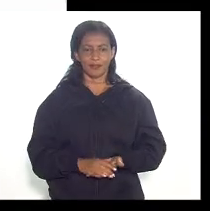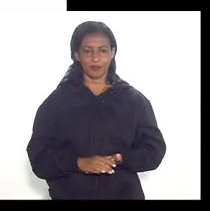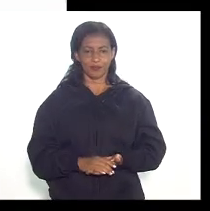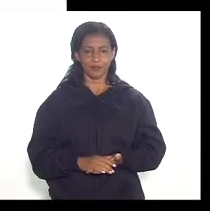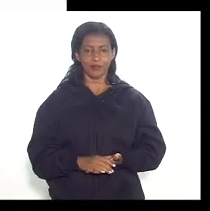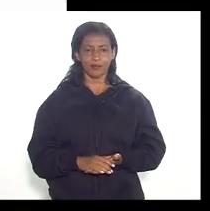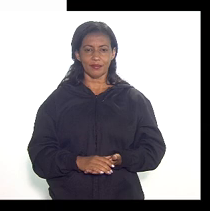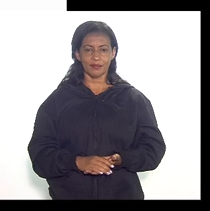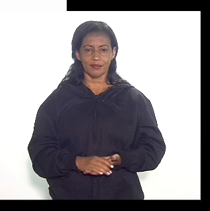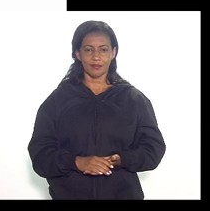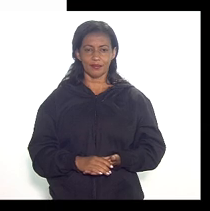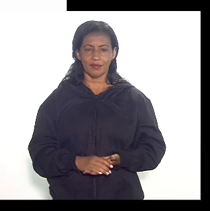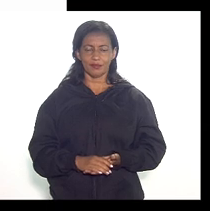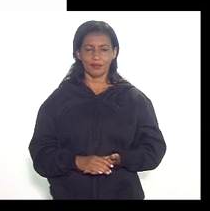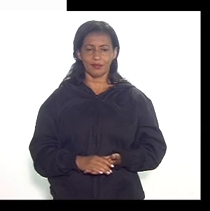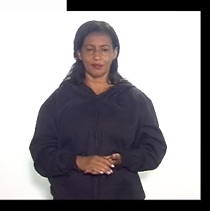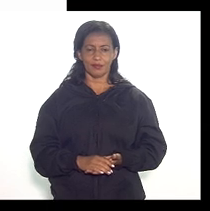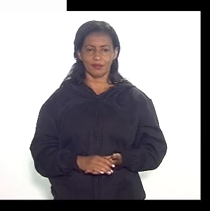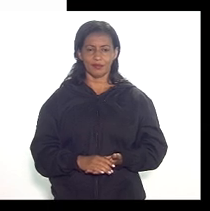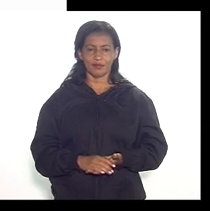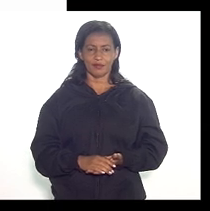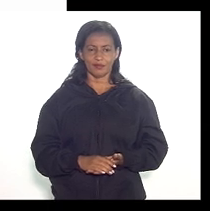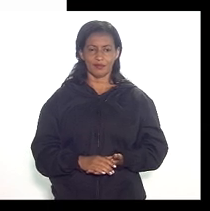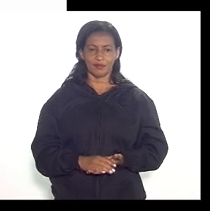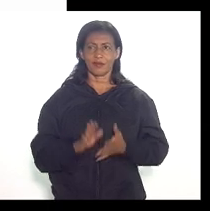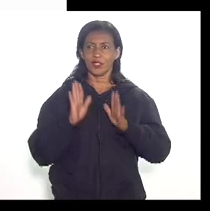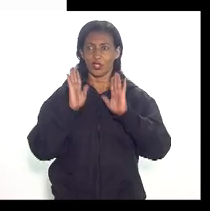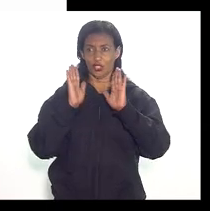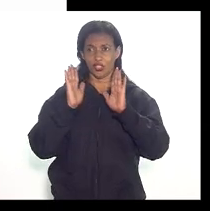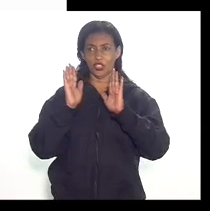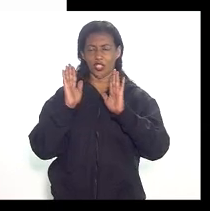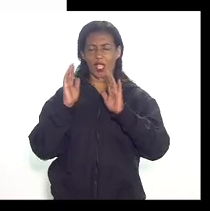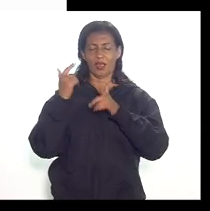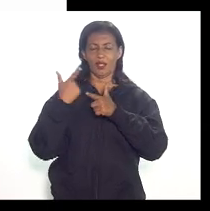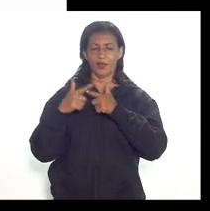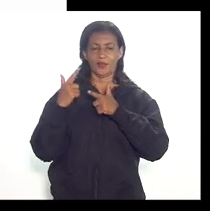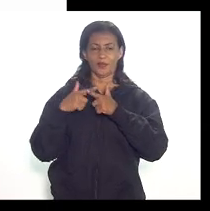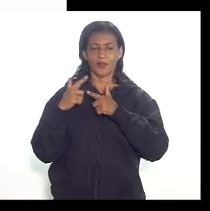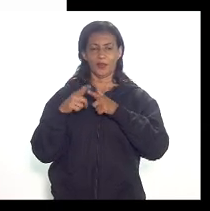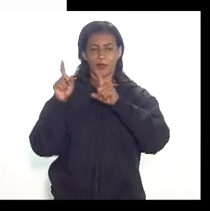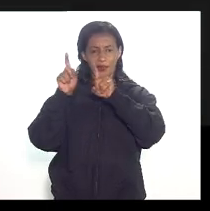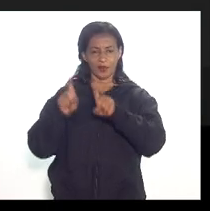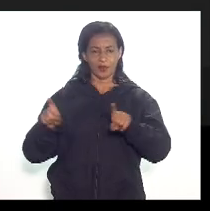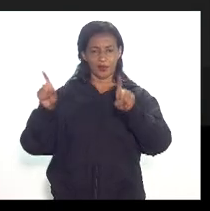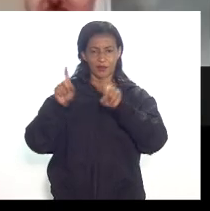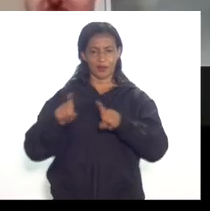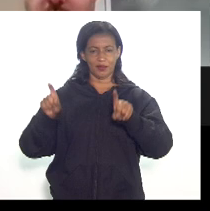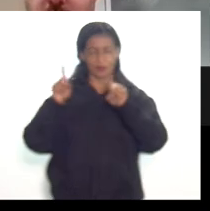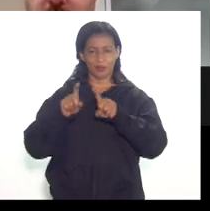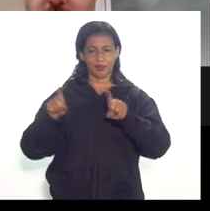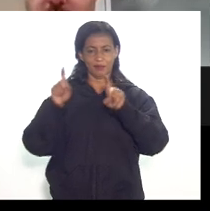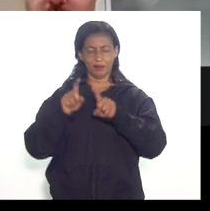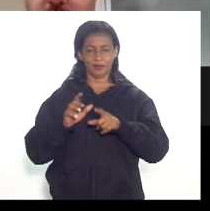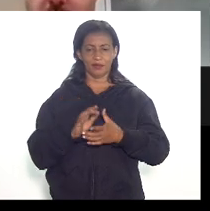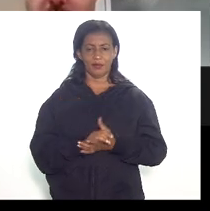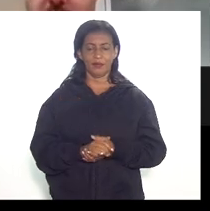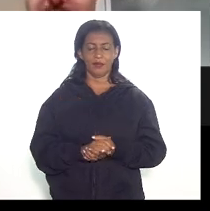ah é não está carregando eu vou tirar ele aqui então porque pode ser um problema do próprio eu vou tentar carregar de novo aqui a apresentação